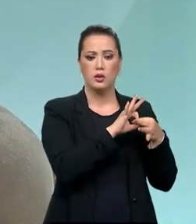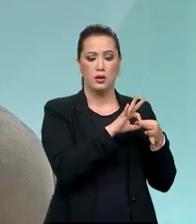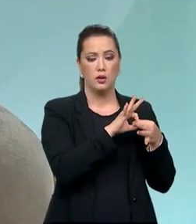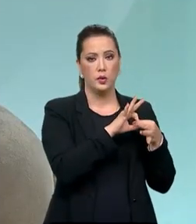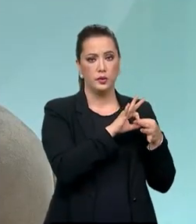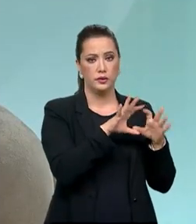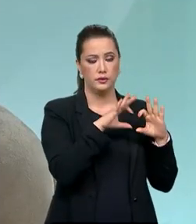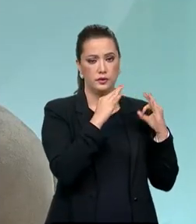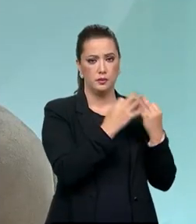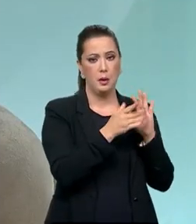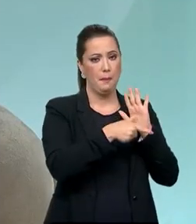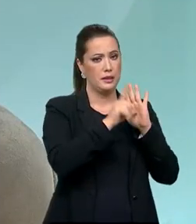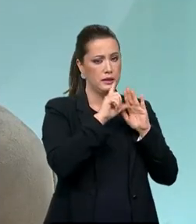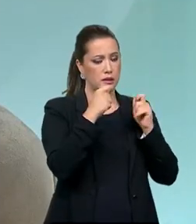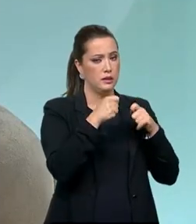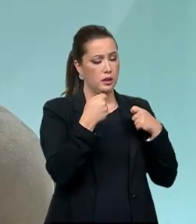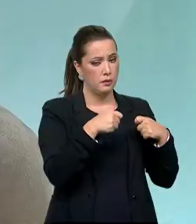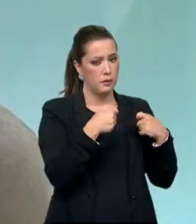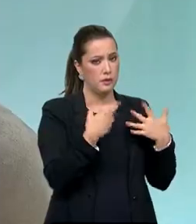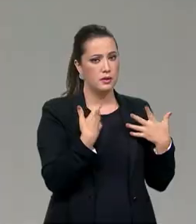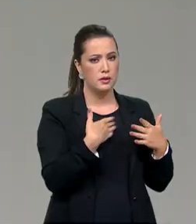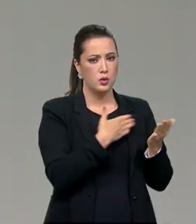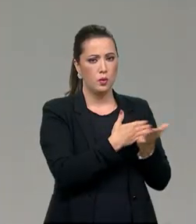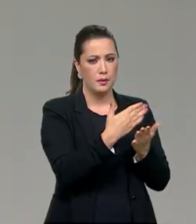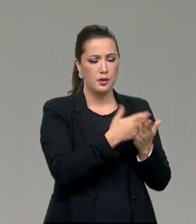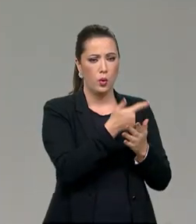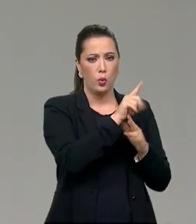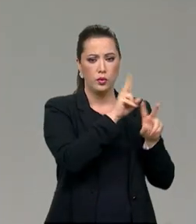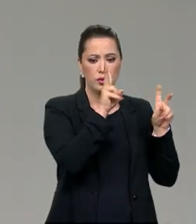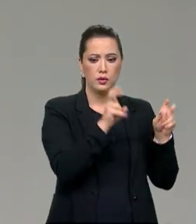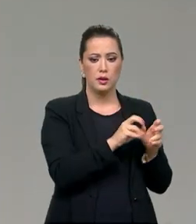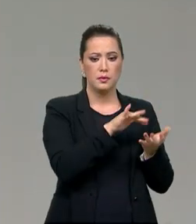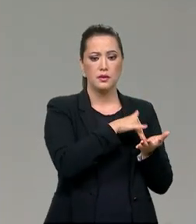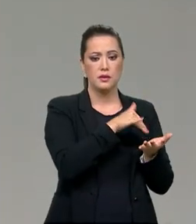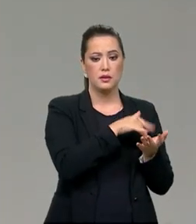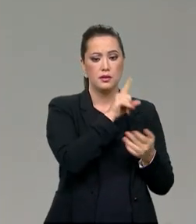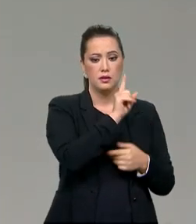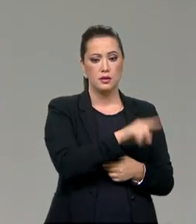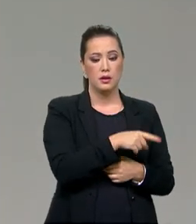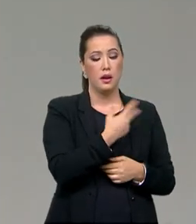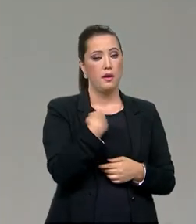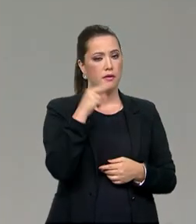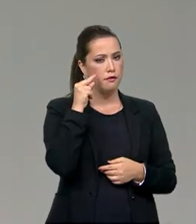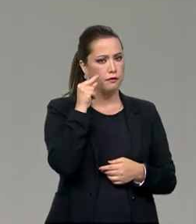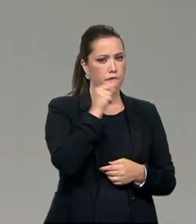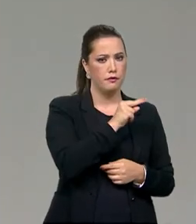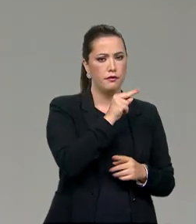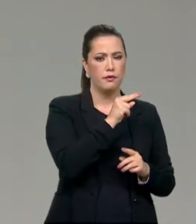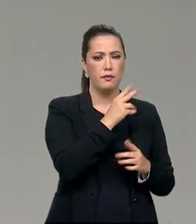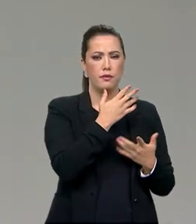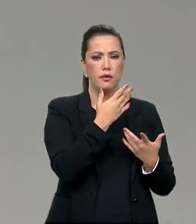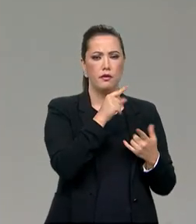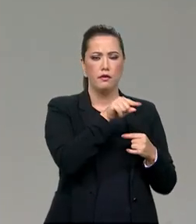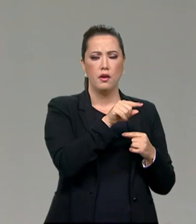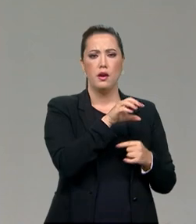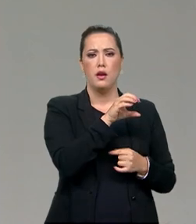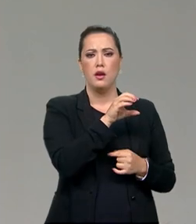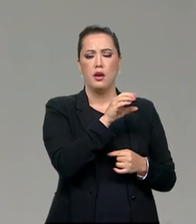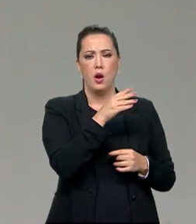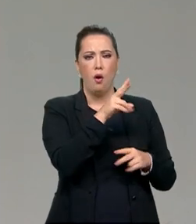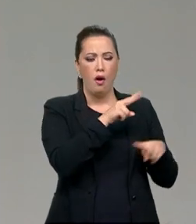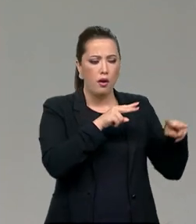chegar nela, eu queria começar por uma outra iniciativa da Secretaria, que é o Observatório Nacional da Família. E a